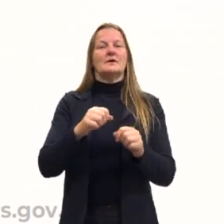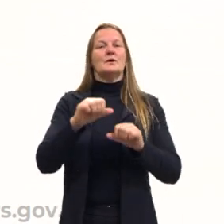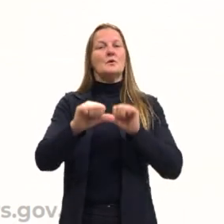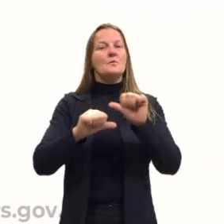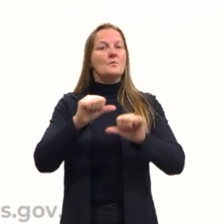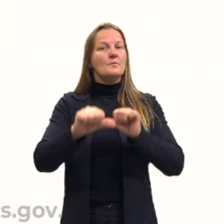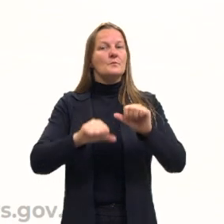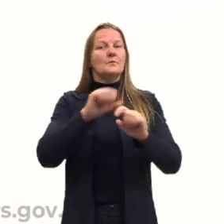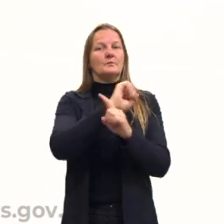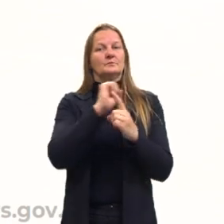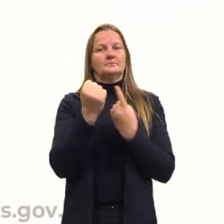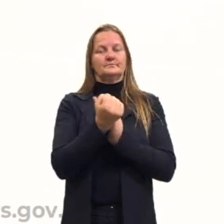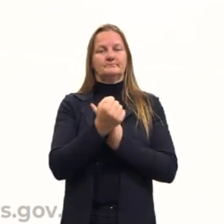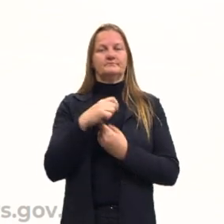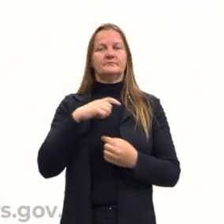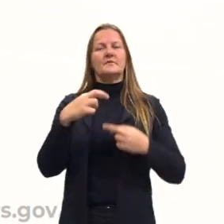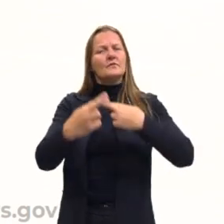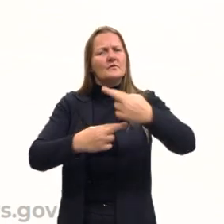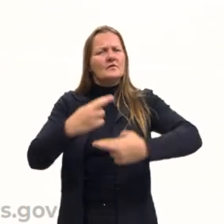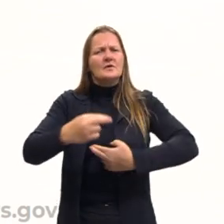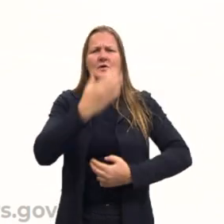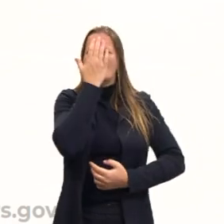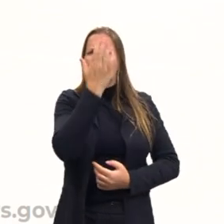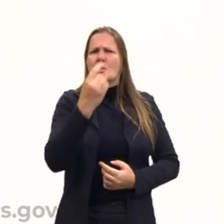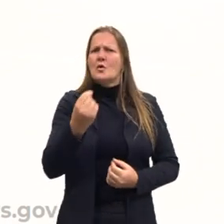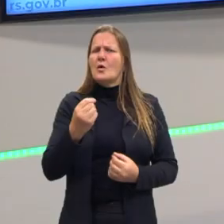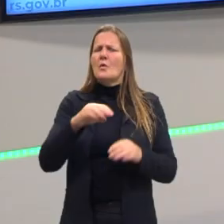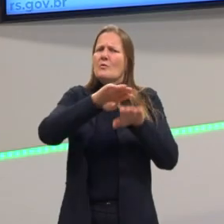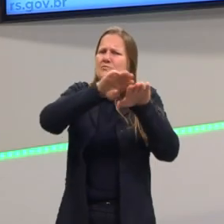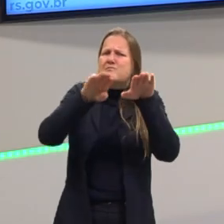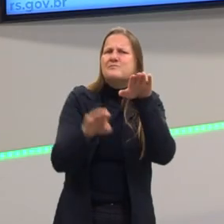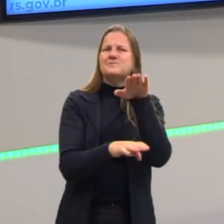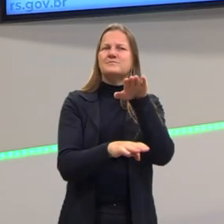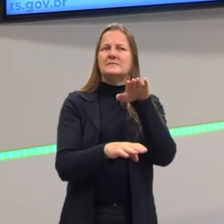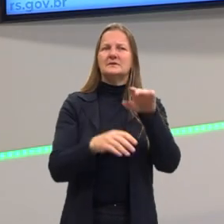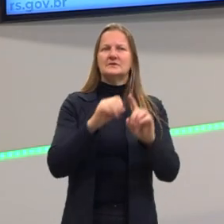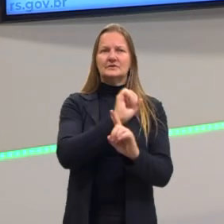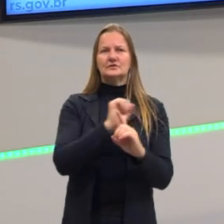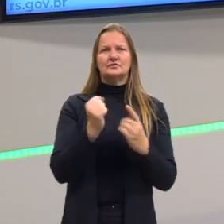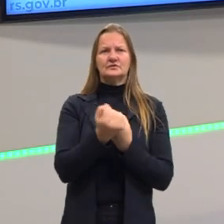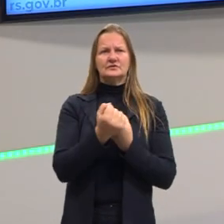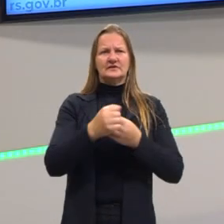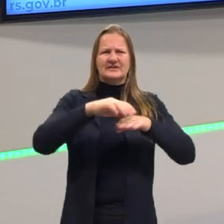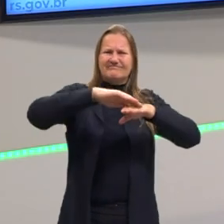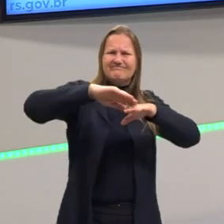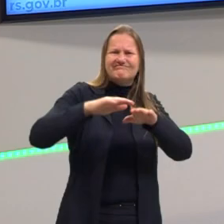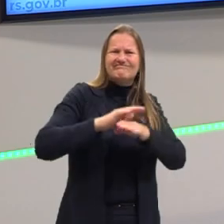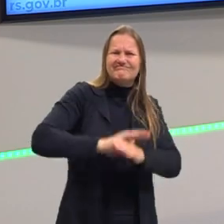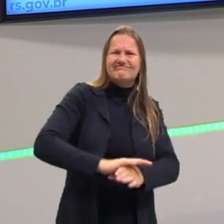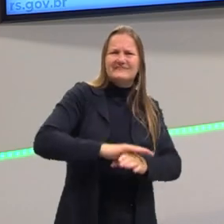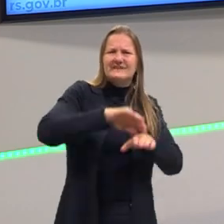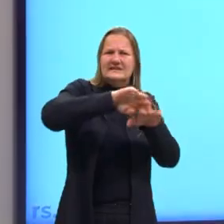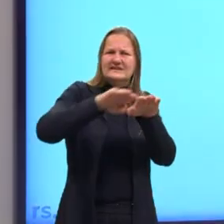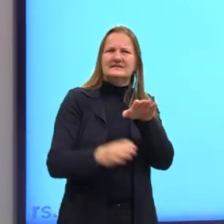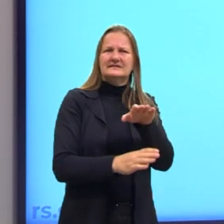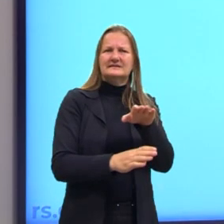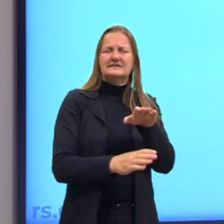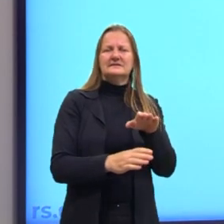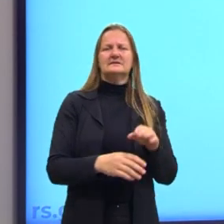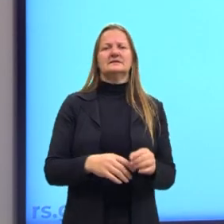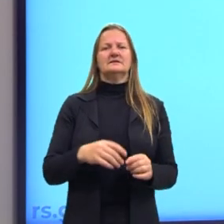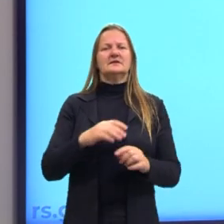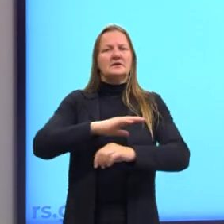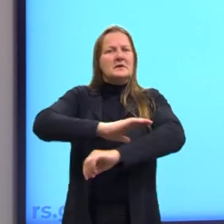Principalmente quando envolvemos o enfrentamento das desigualdades sociais e